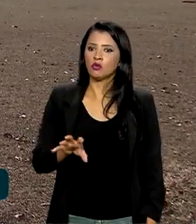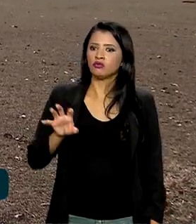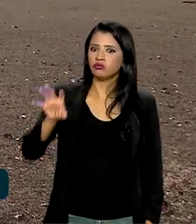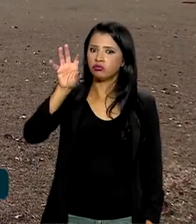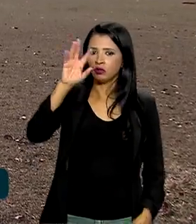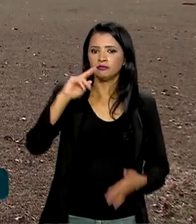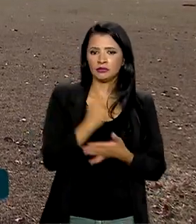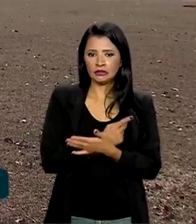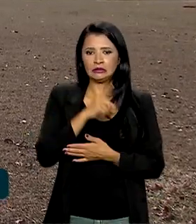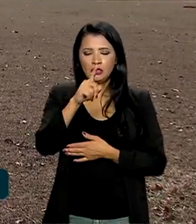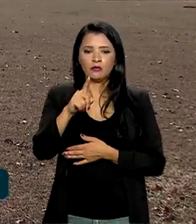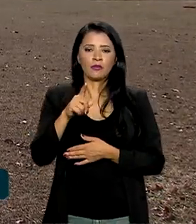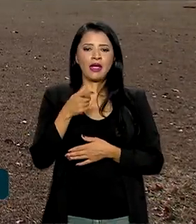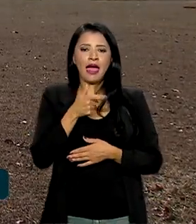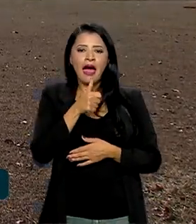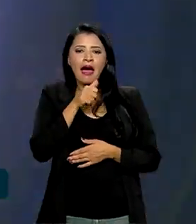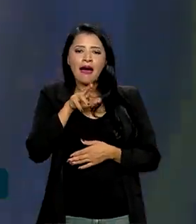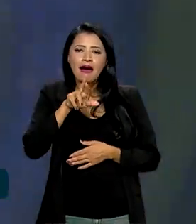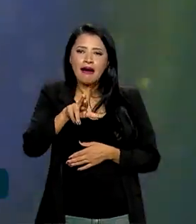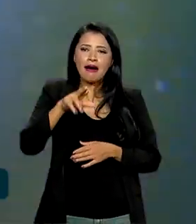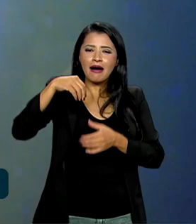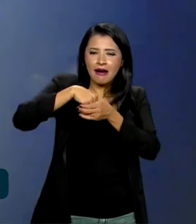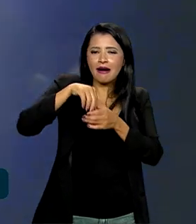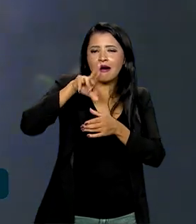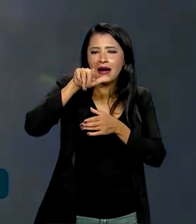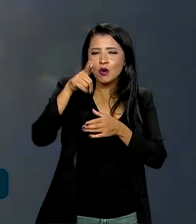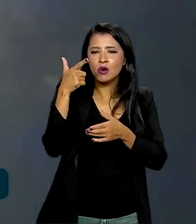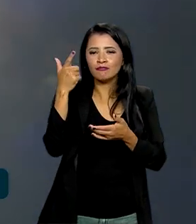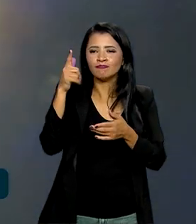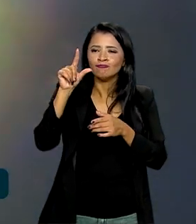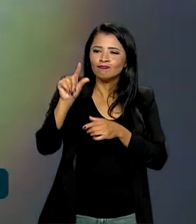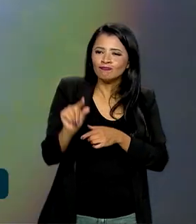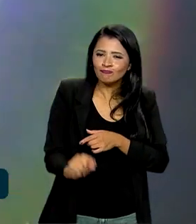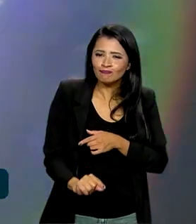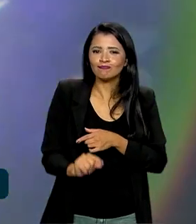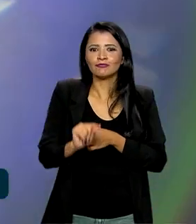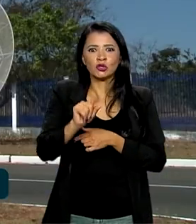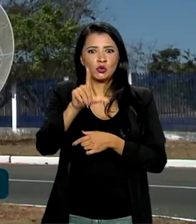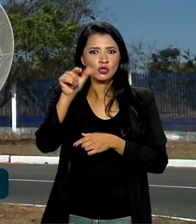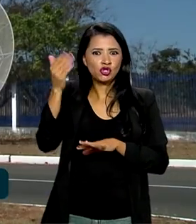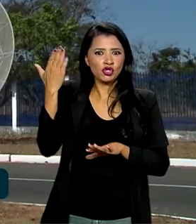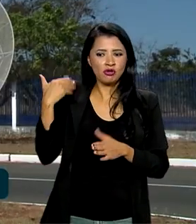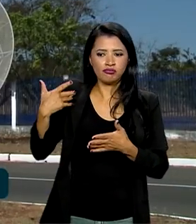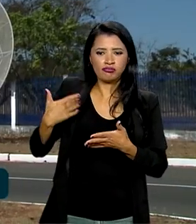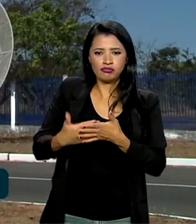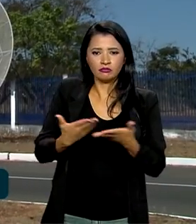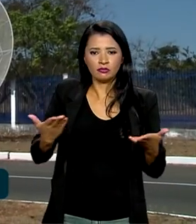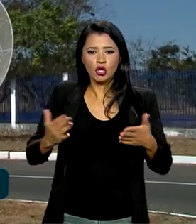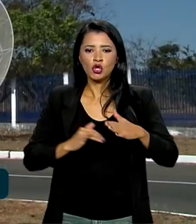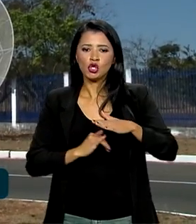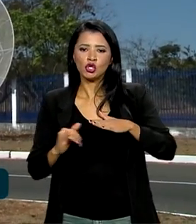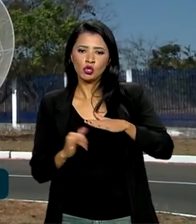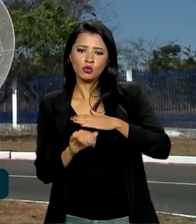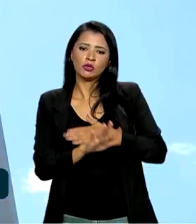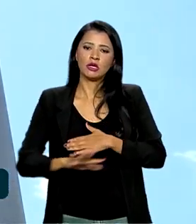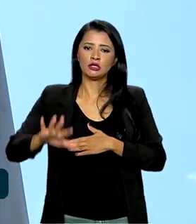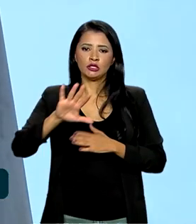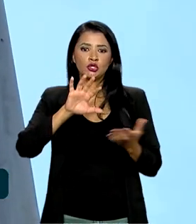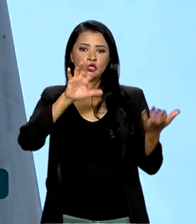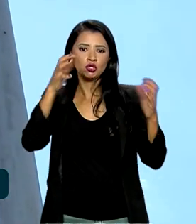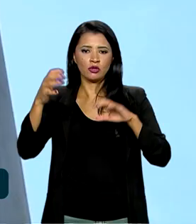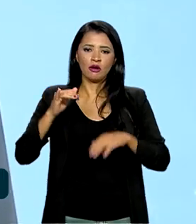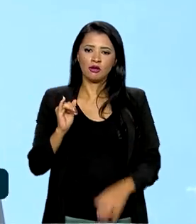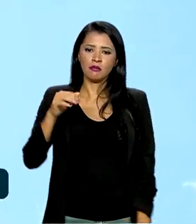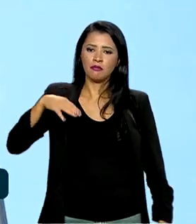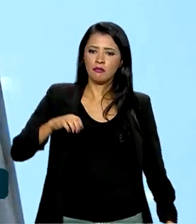concentração de vapor d'água no ar ficou tão acentuada nos últimos dias que o Instituto Nacional de Meteorologia, o